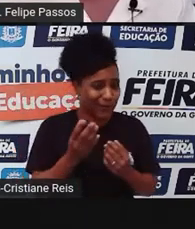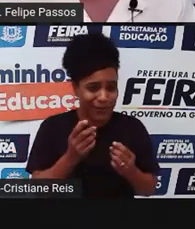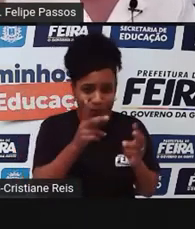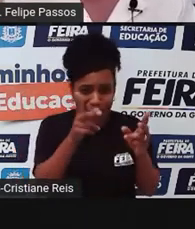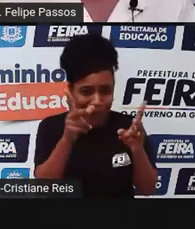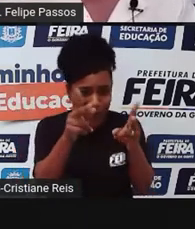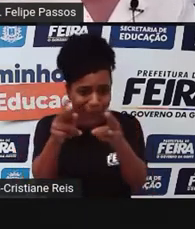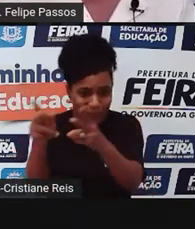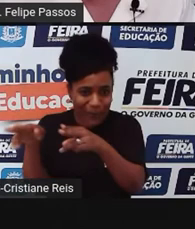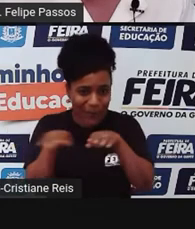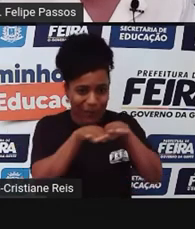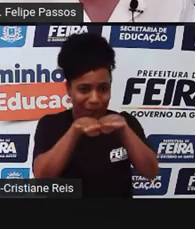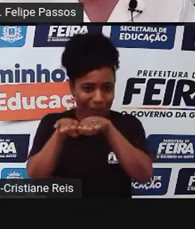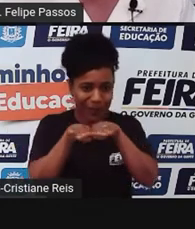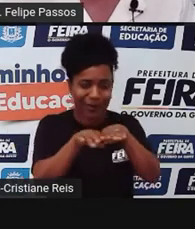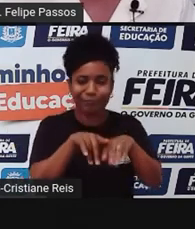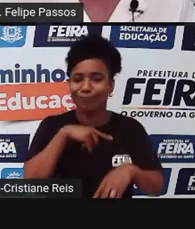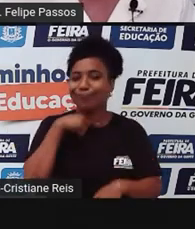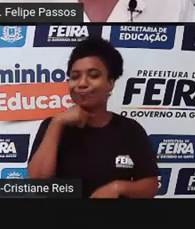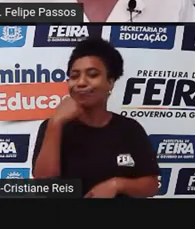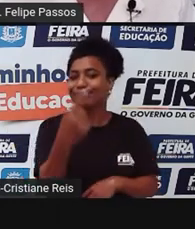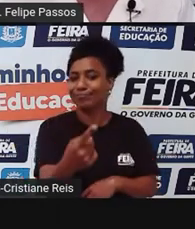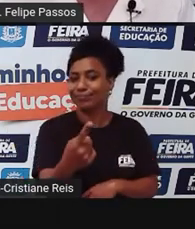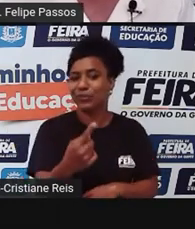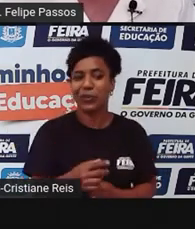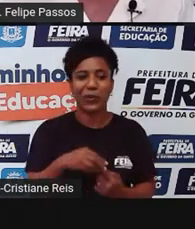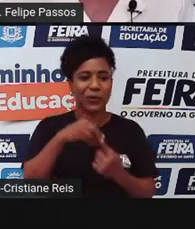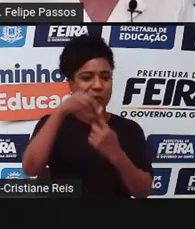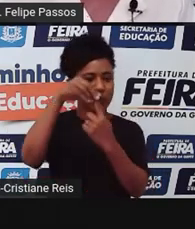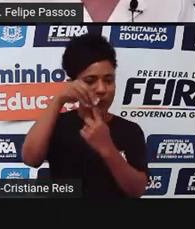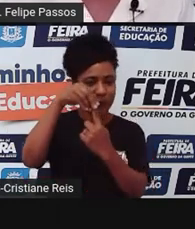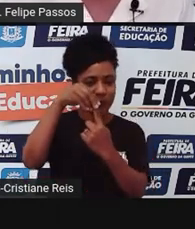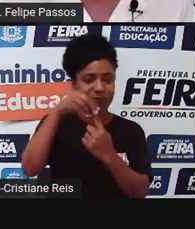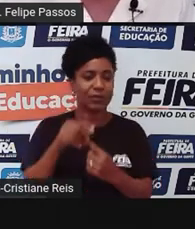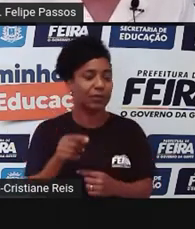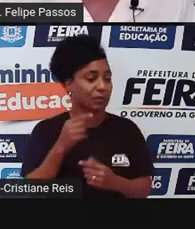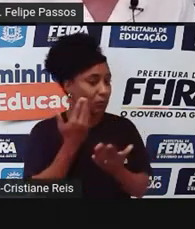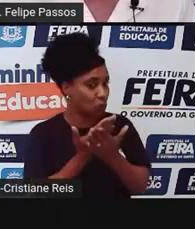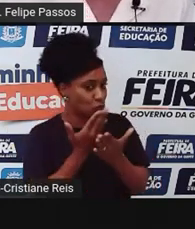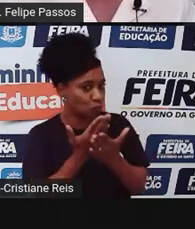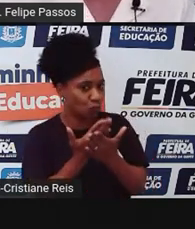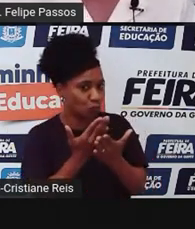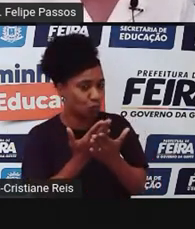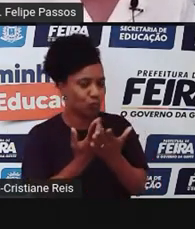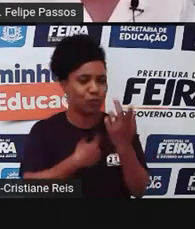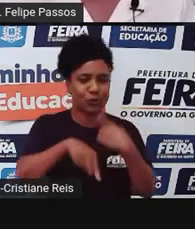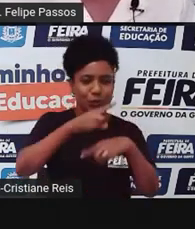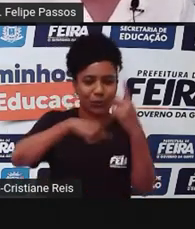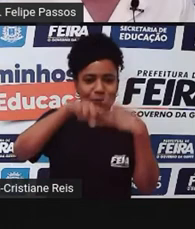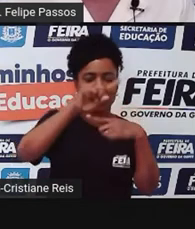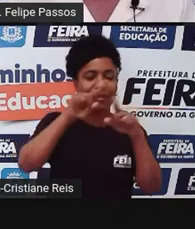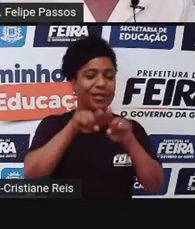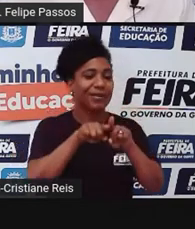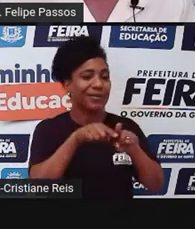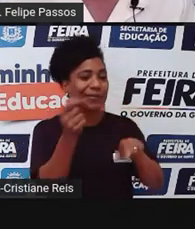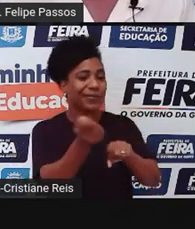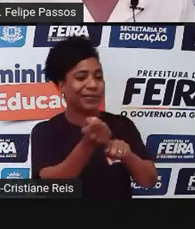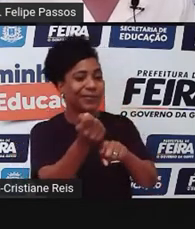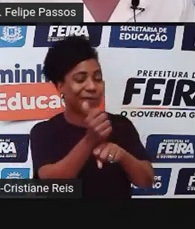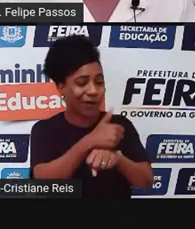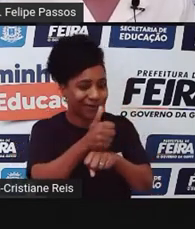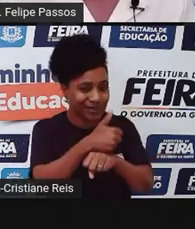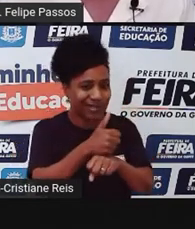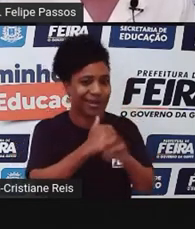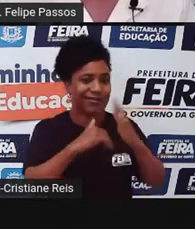estudos, vamos ver quais são os interesses profissionais que vocês podem ter para investir nessas carreiras. Se